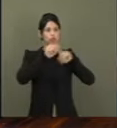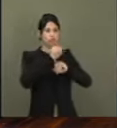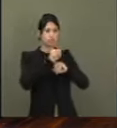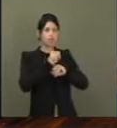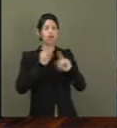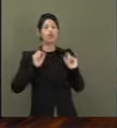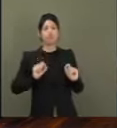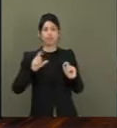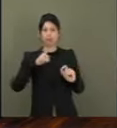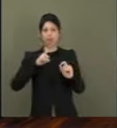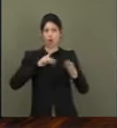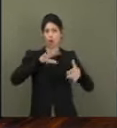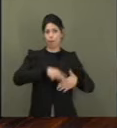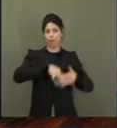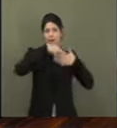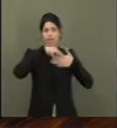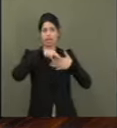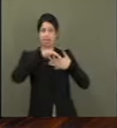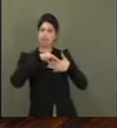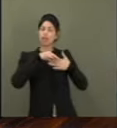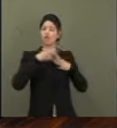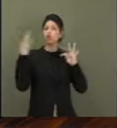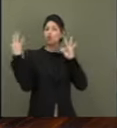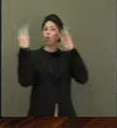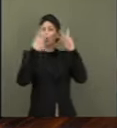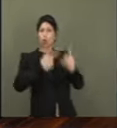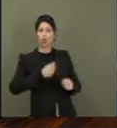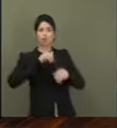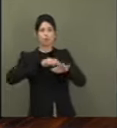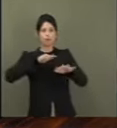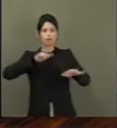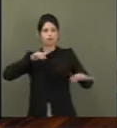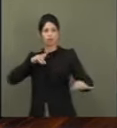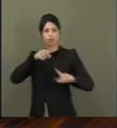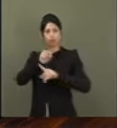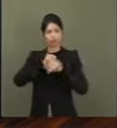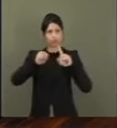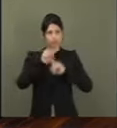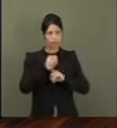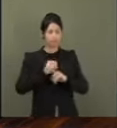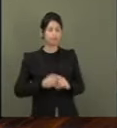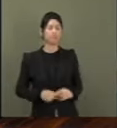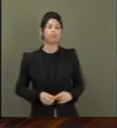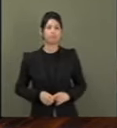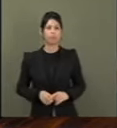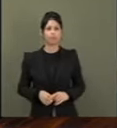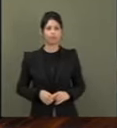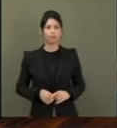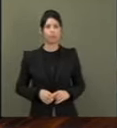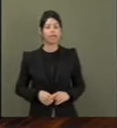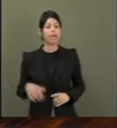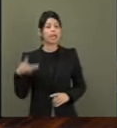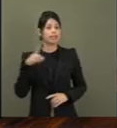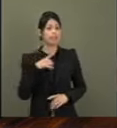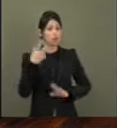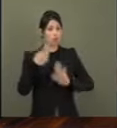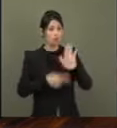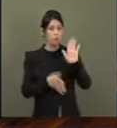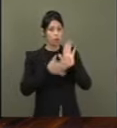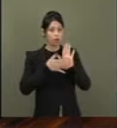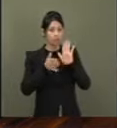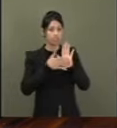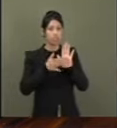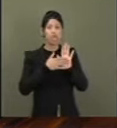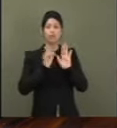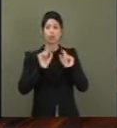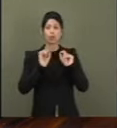falou em nome de todo o movimento sindical e social. Quero lembrar que o projeto que originou a Lei